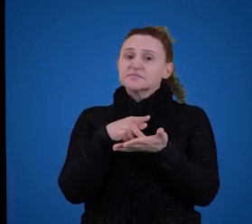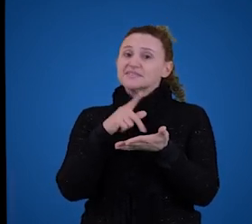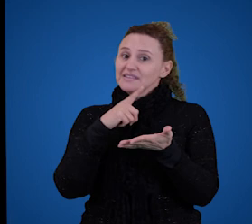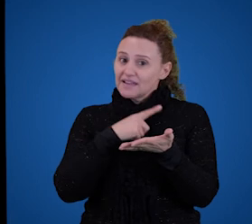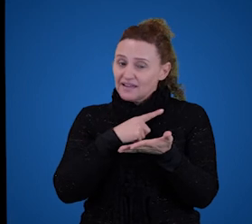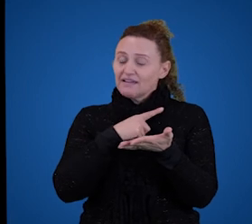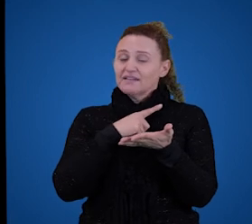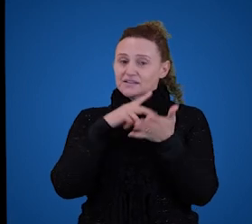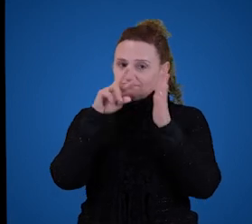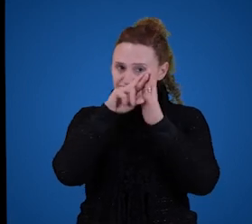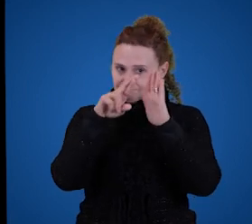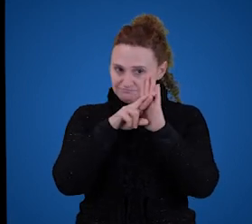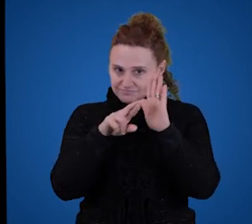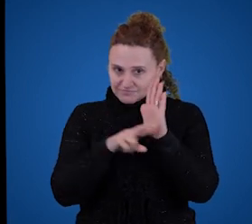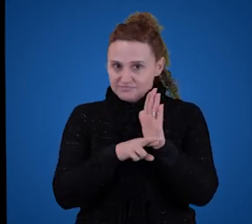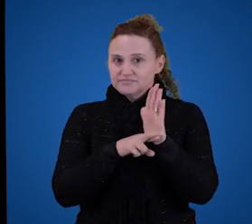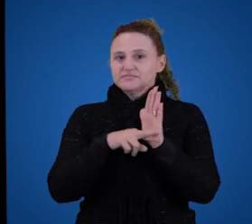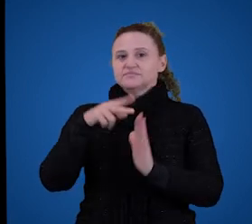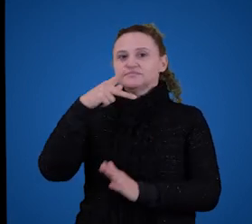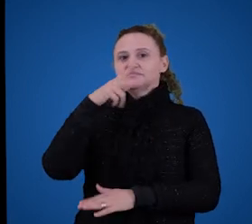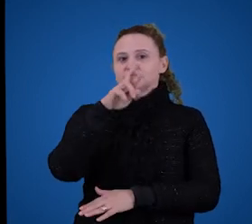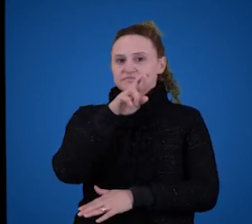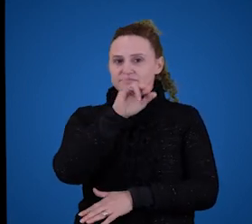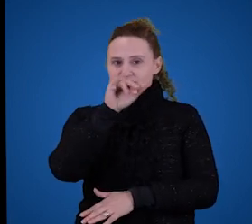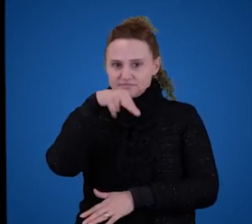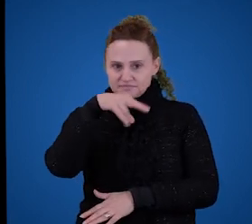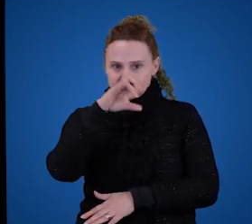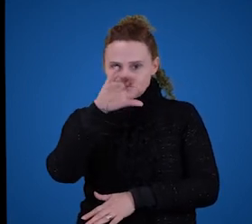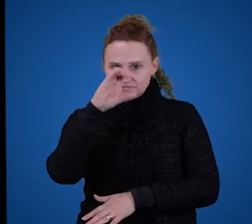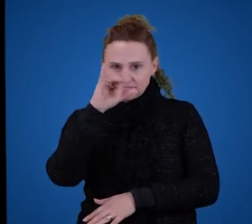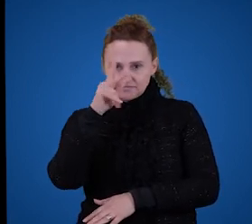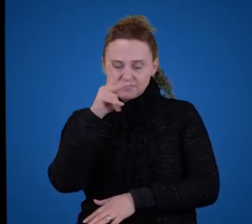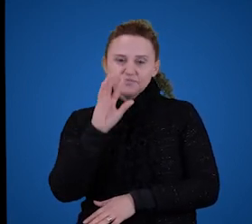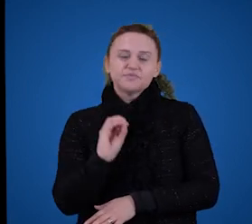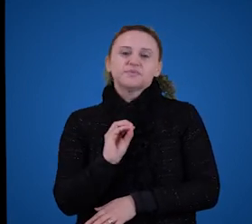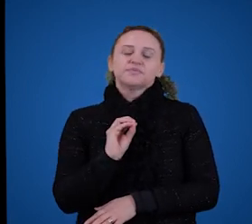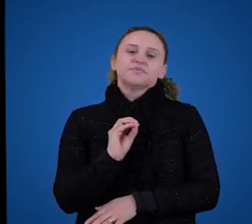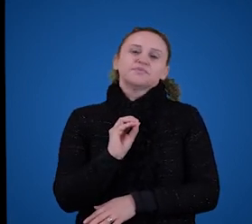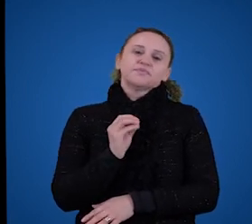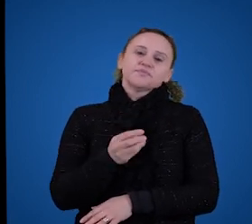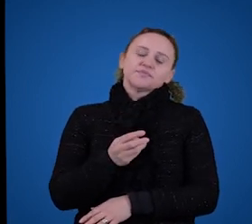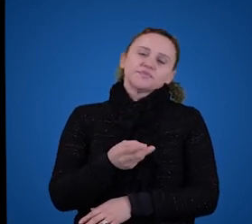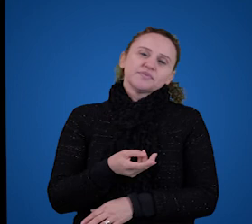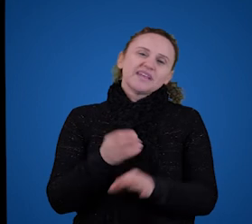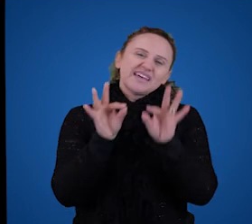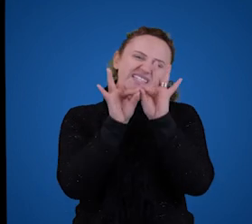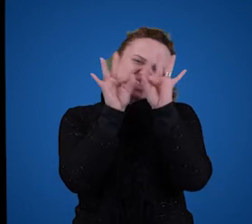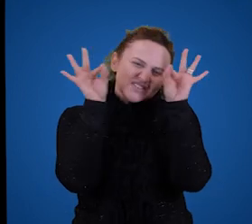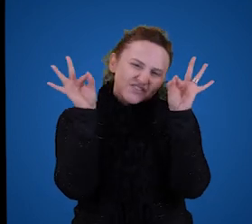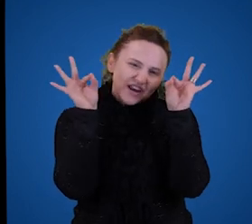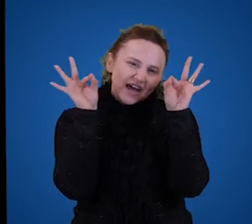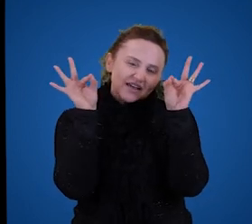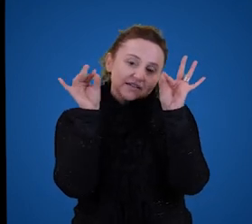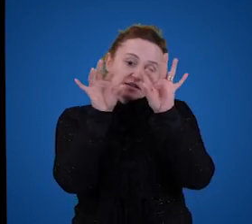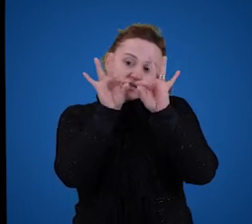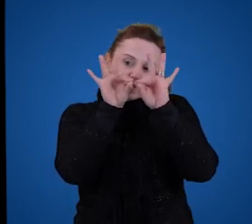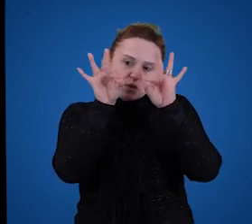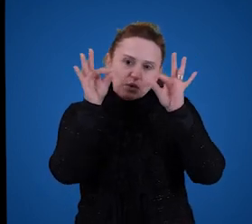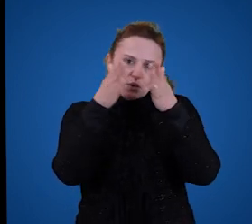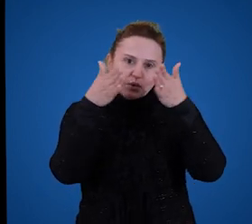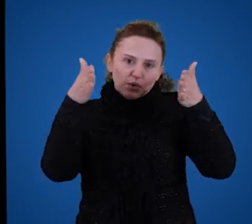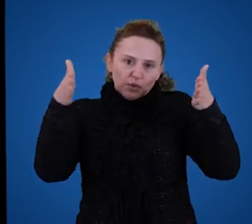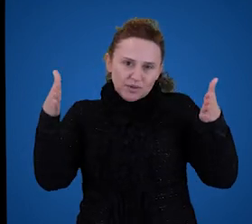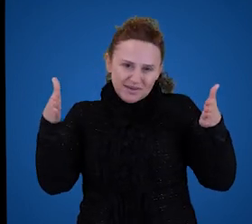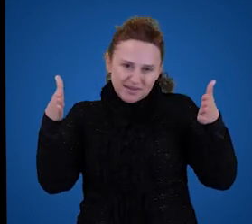princípio, que é chamado princípio da composicionalidade, que defende que as frases inteiras são compreendidas por